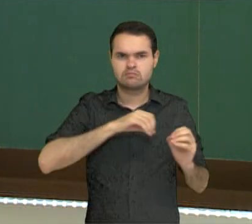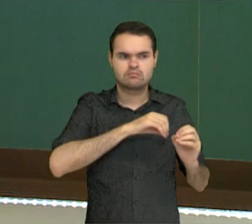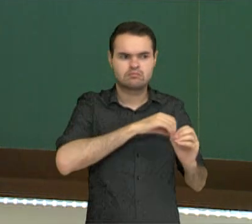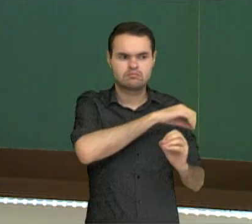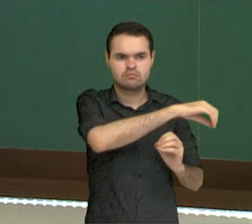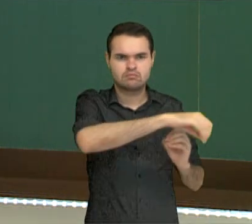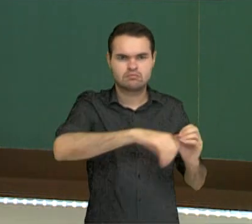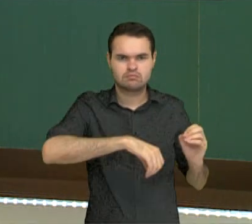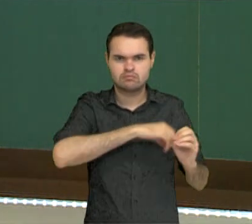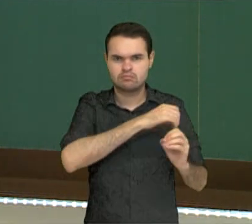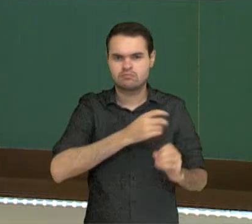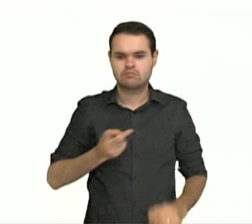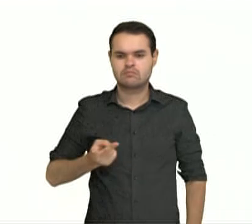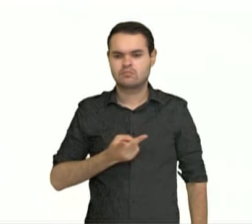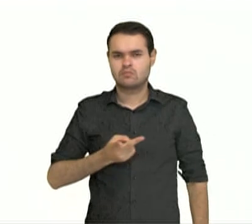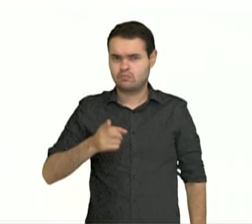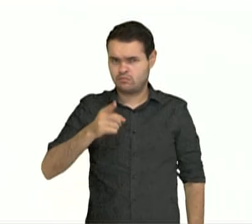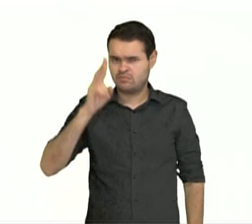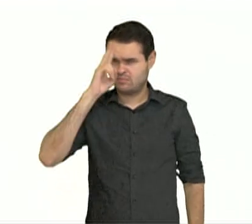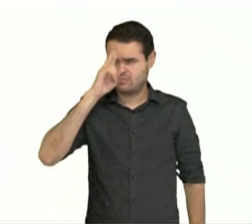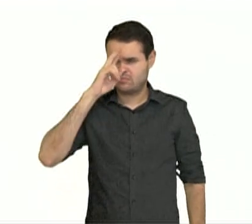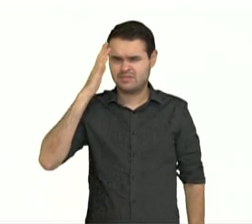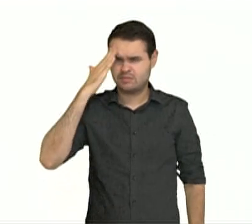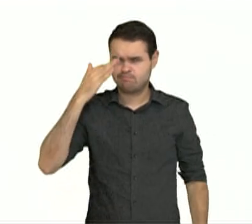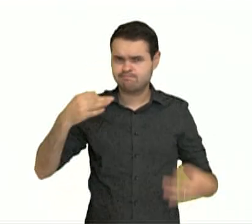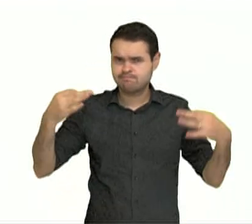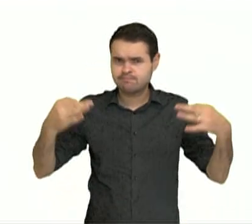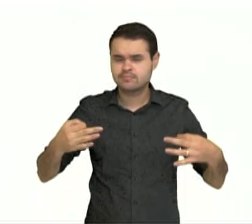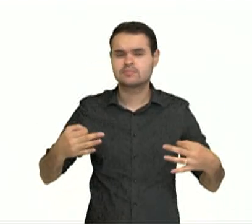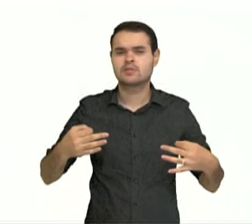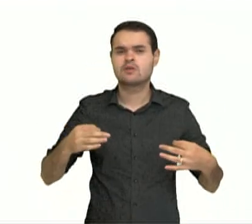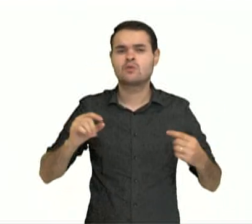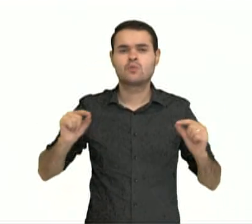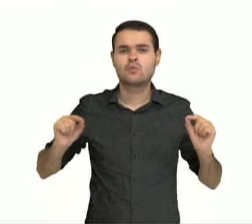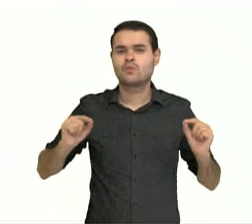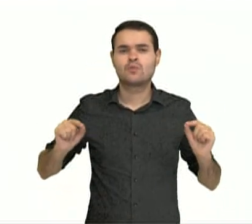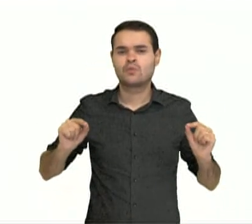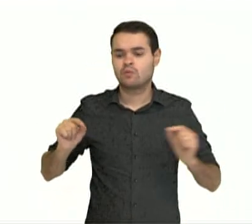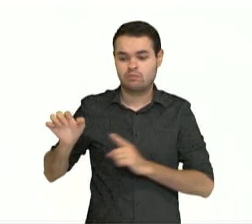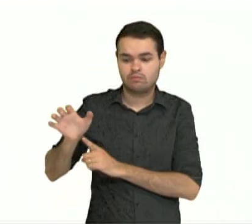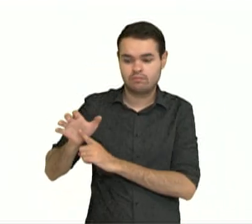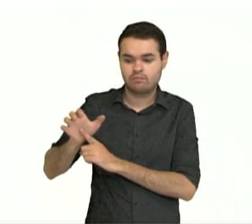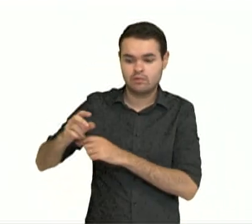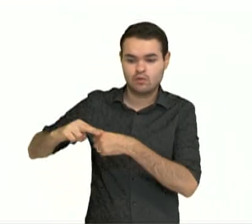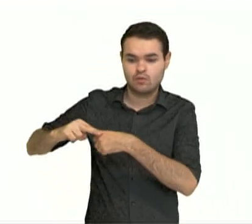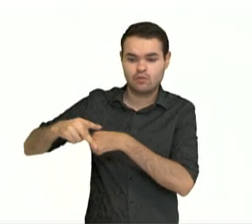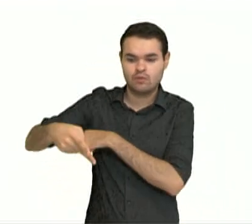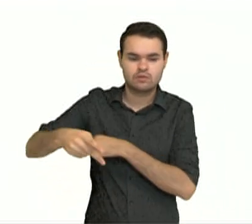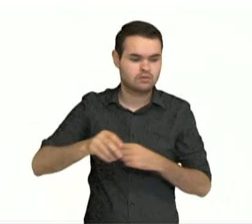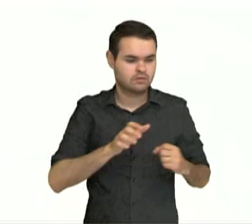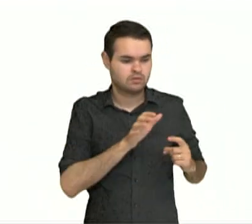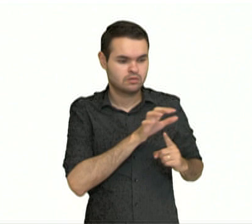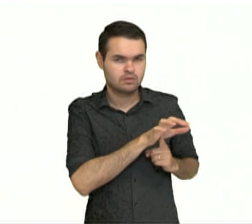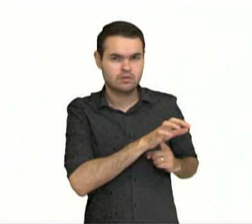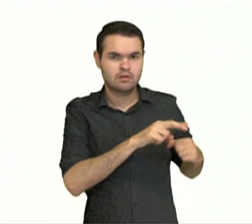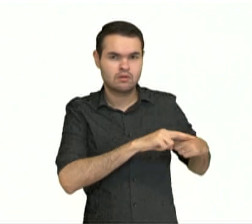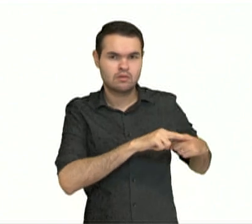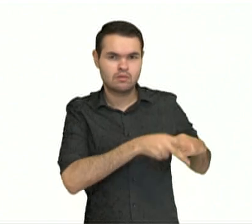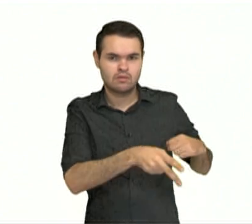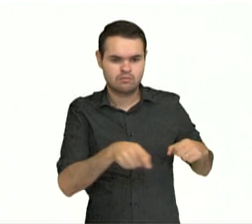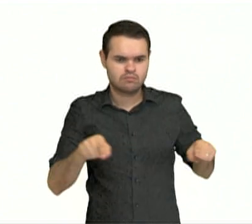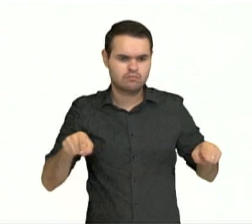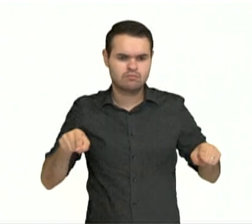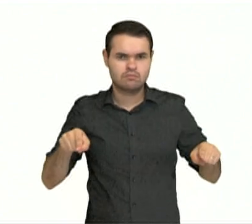acontecem esses dois movimentos e quais são as consequências dos movimentos de rotação e de